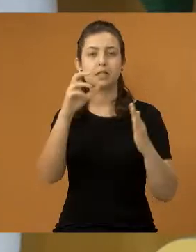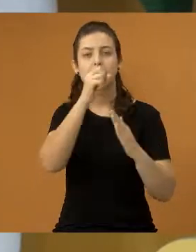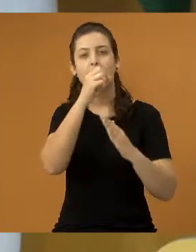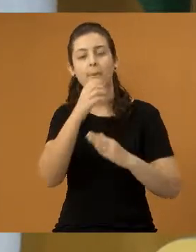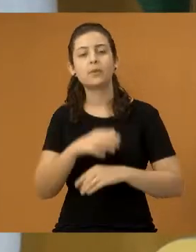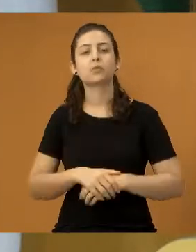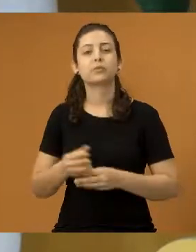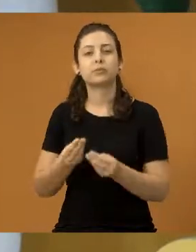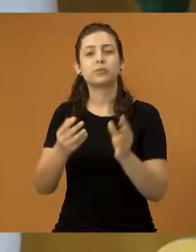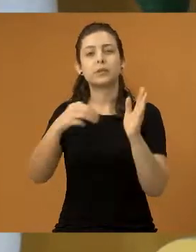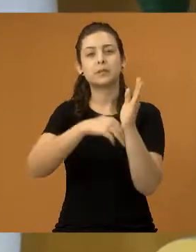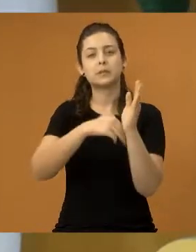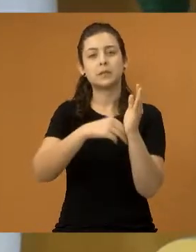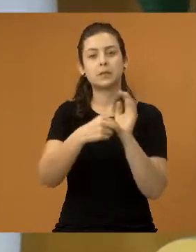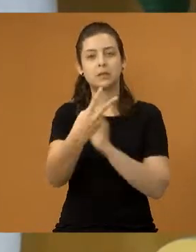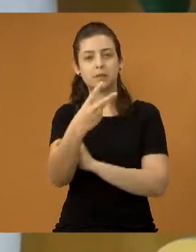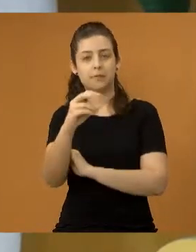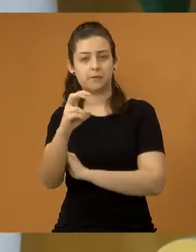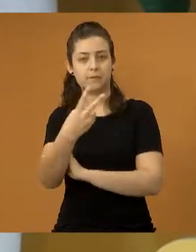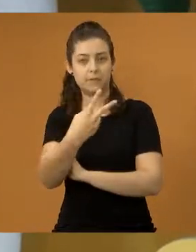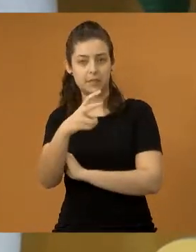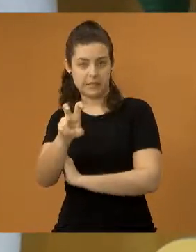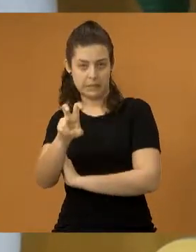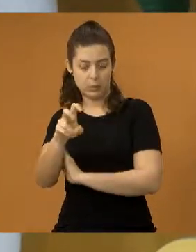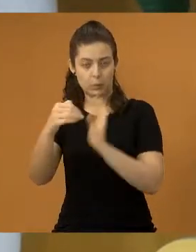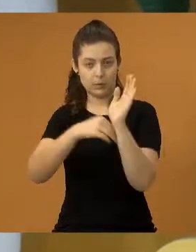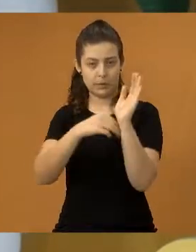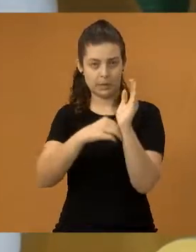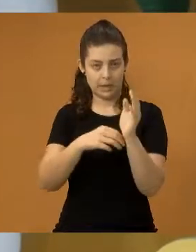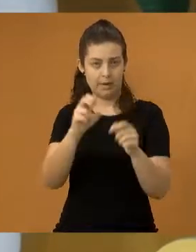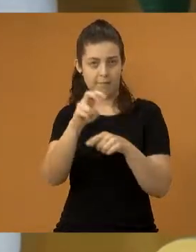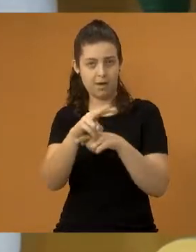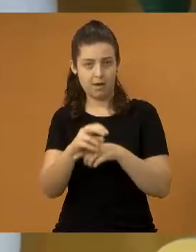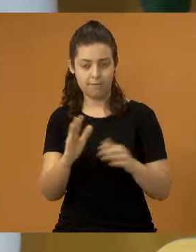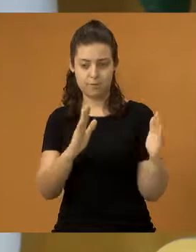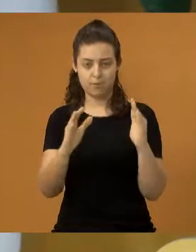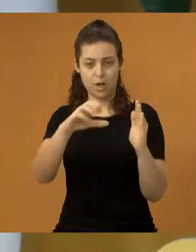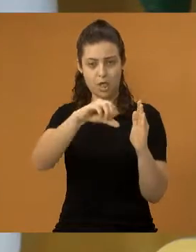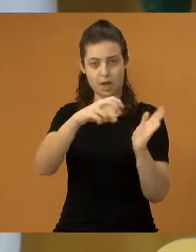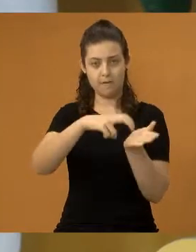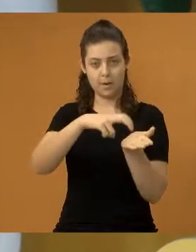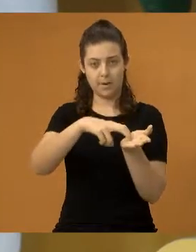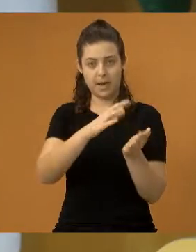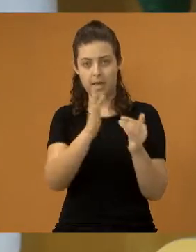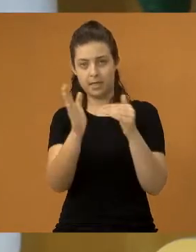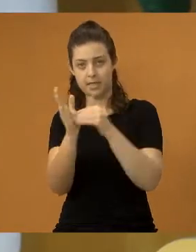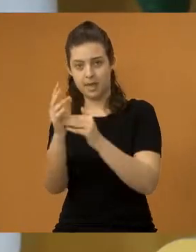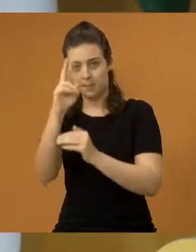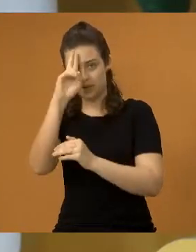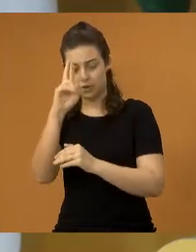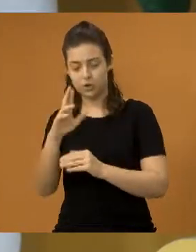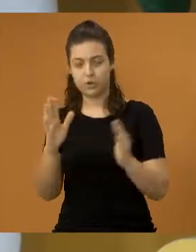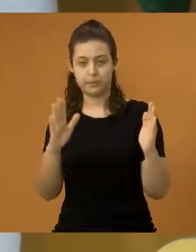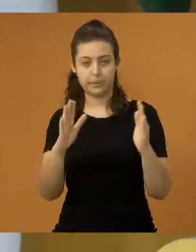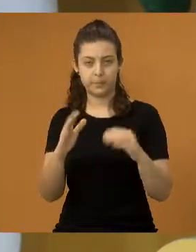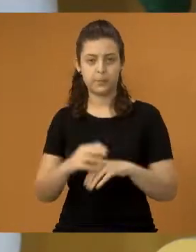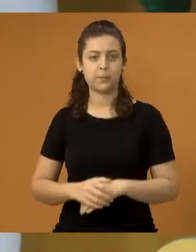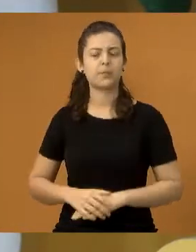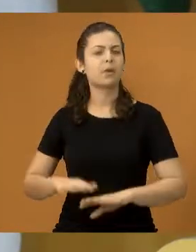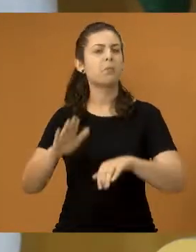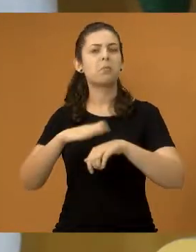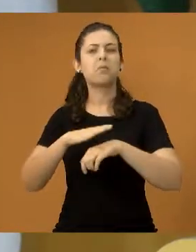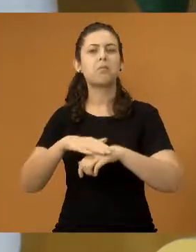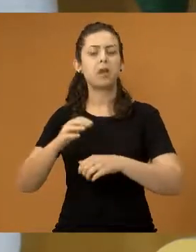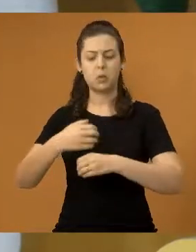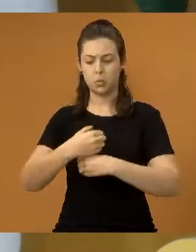sábado serão distribuídos 25 senhas no período que vai das 9 da manhã ao meio-dia. Quem pode fazer